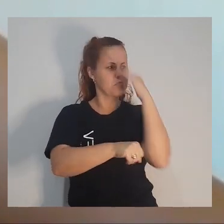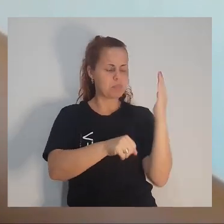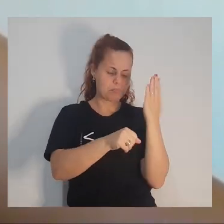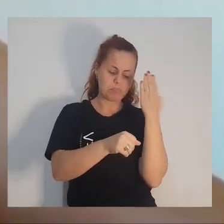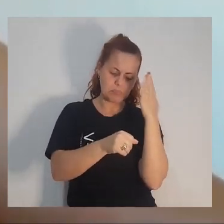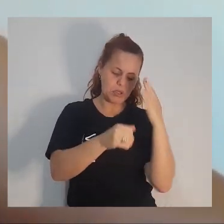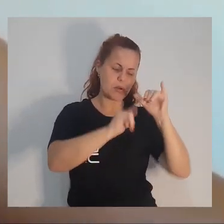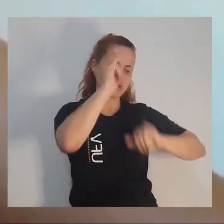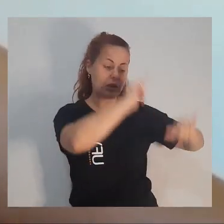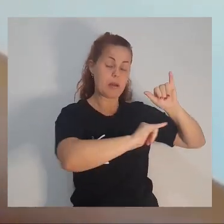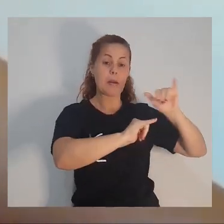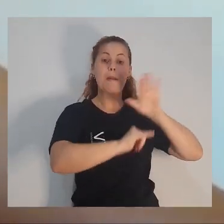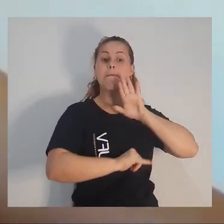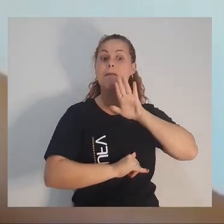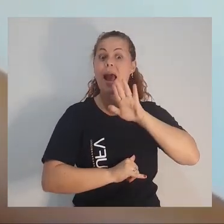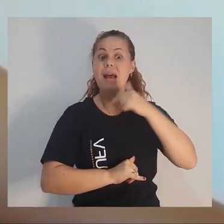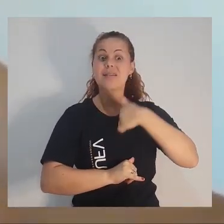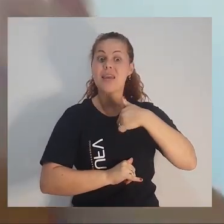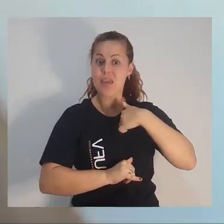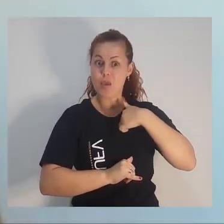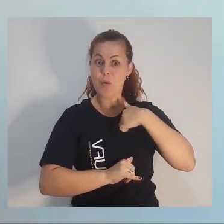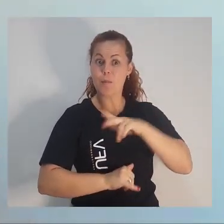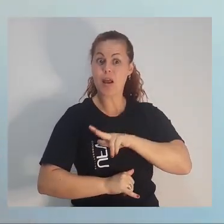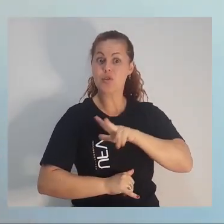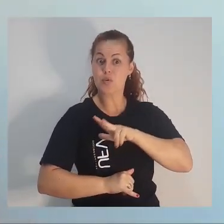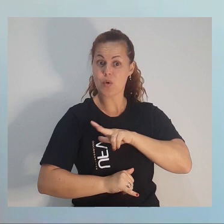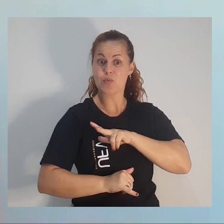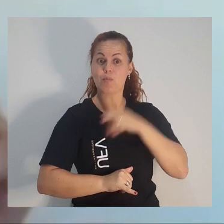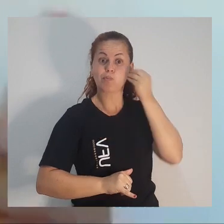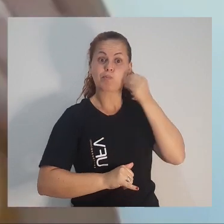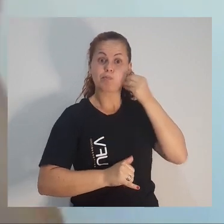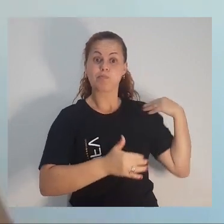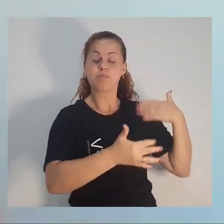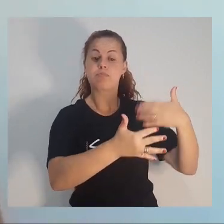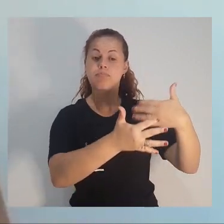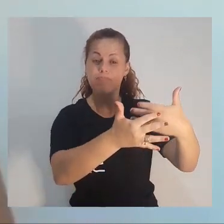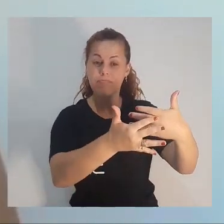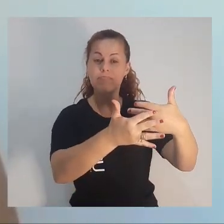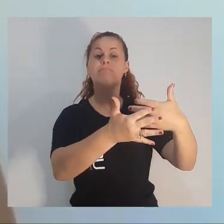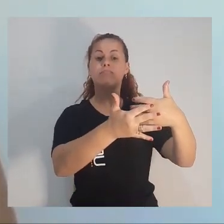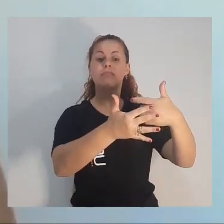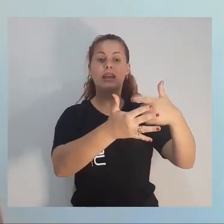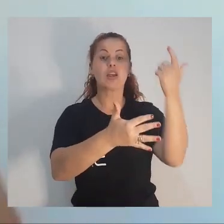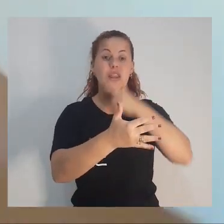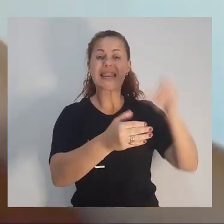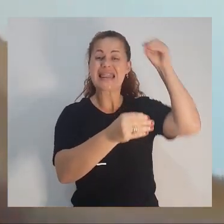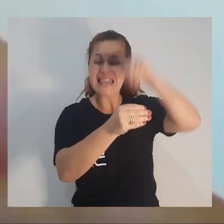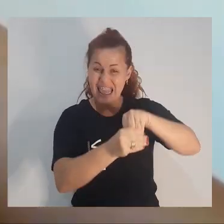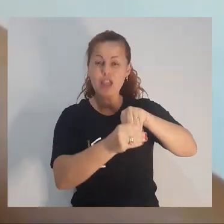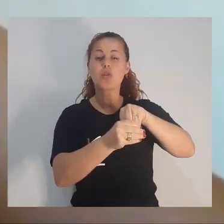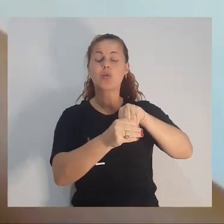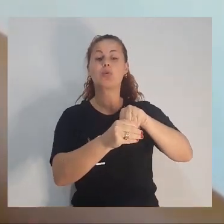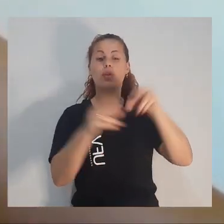Mas eu, assim, pelo menos na minha visão, foi graças às minhas experiências dentro da UFV, graças à trajetória que eu construí dentro da UFV,